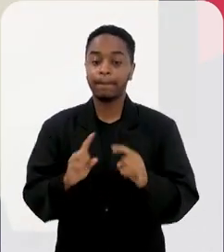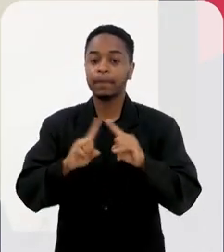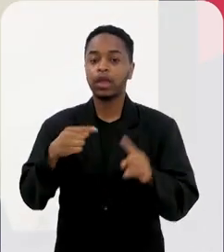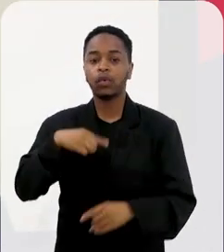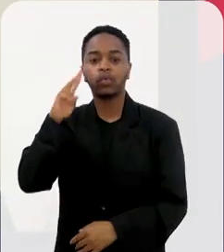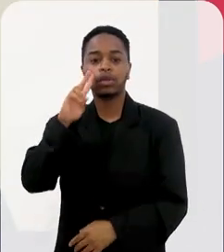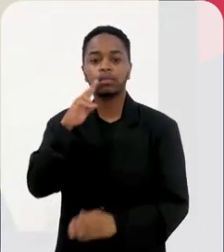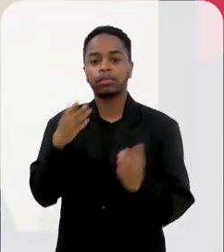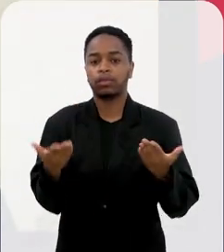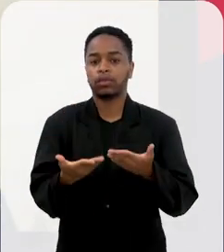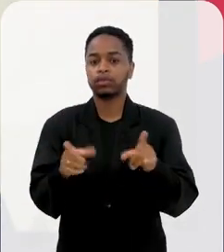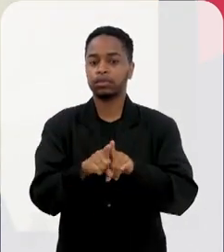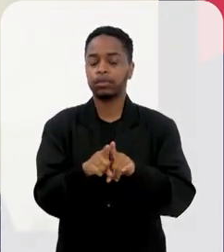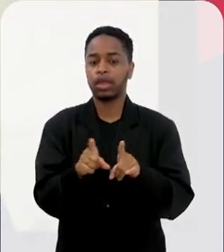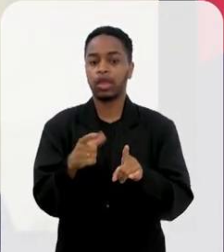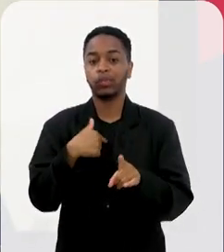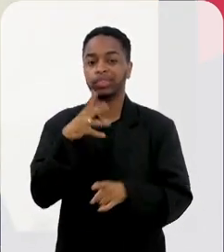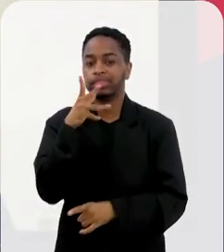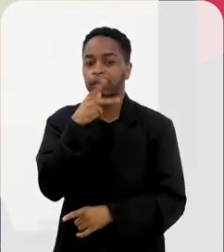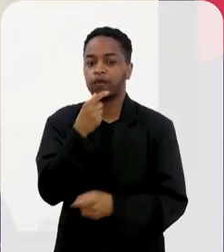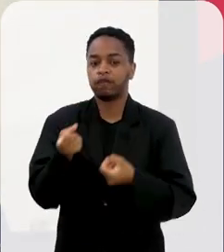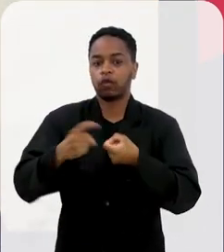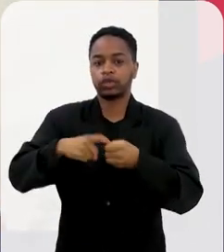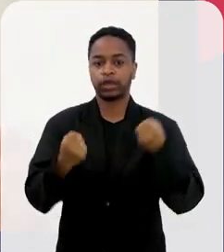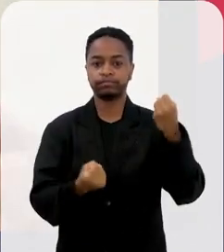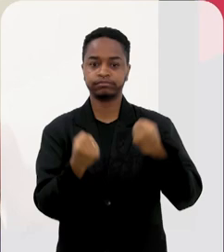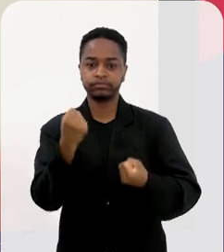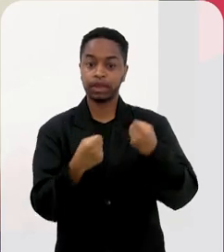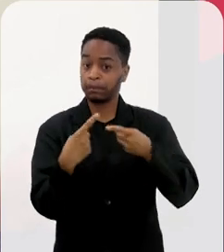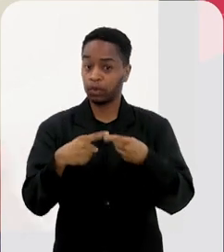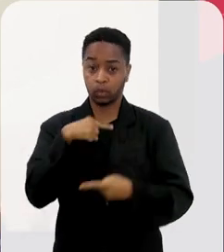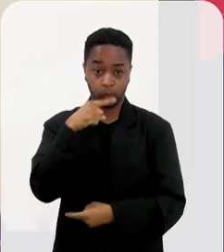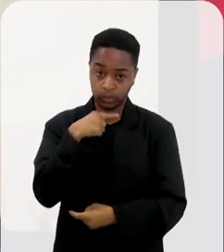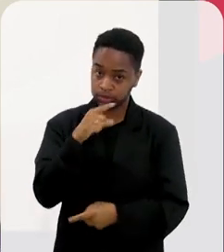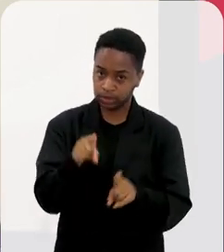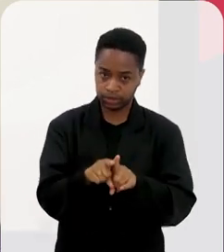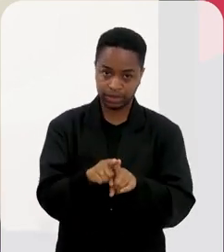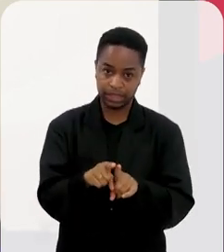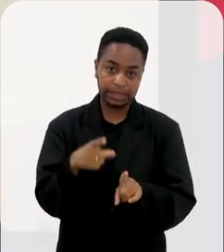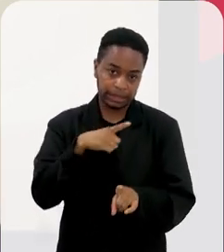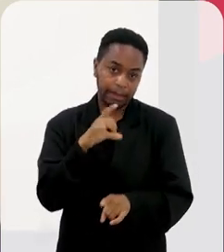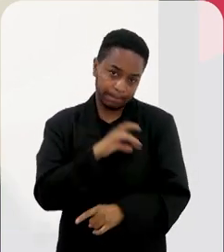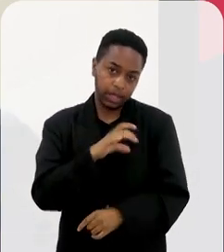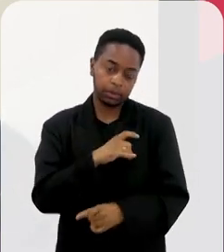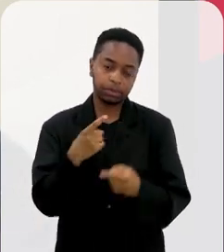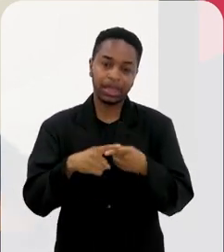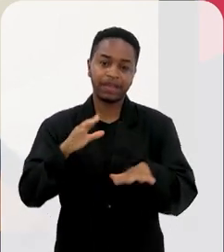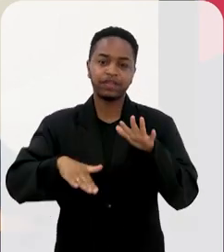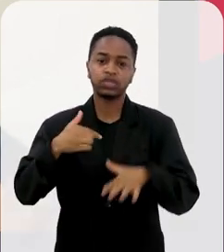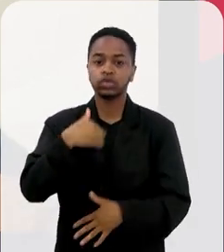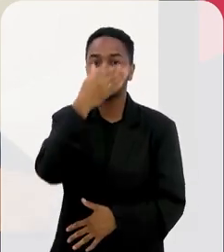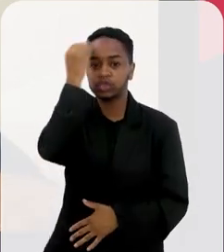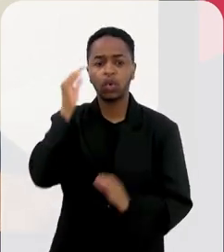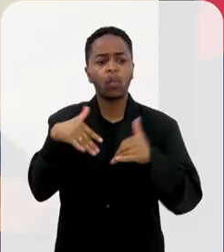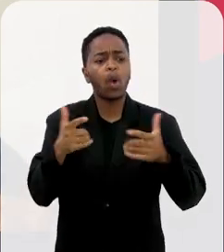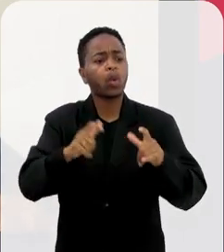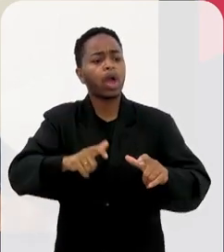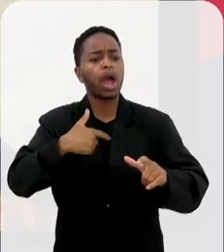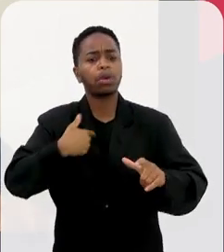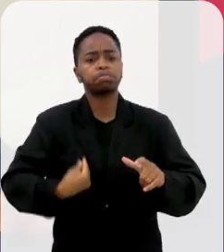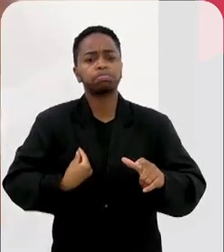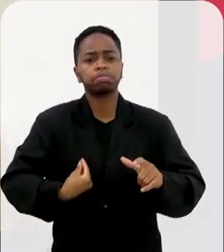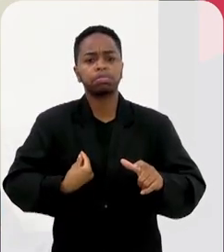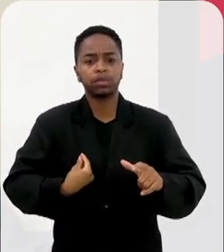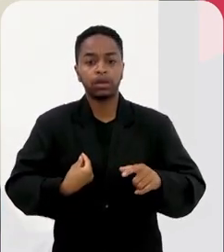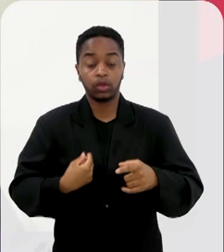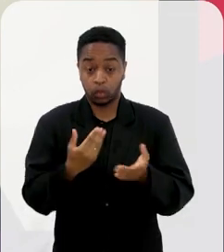Me lembrei, eu lembrei aqui agora uma coisa que eu demorei a dirigir. Eu também não conseguia dirigir. Primeiro porque eu tinha medo, porque algumas vezes eu esqueci onde